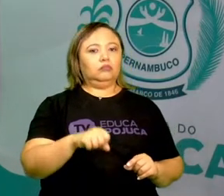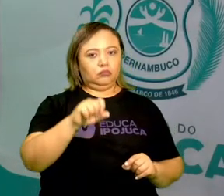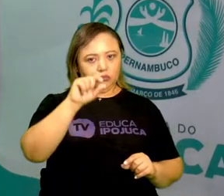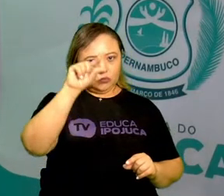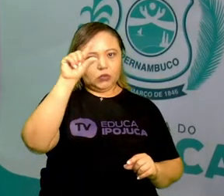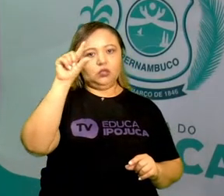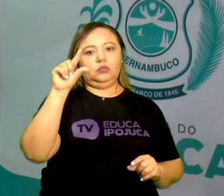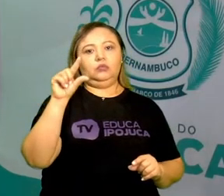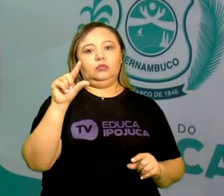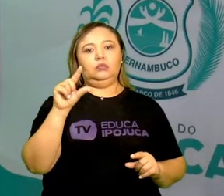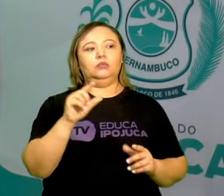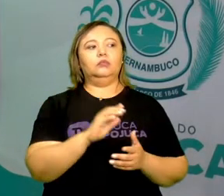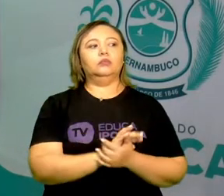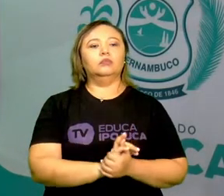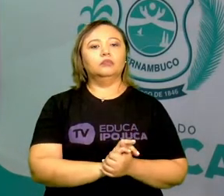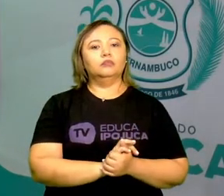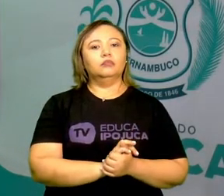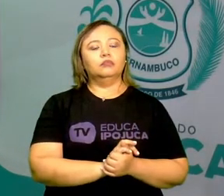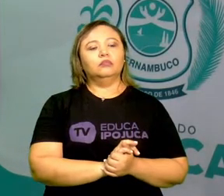maiúscula.